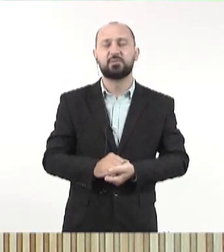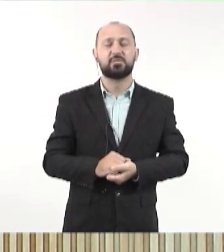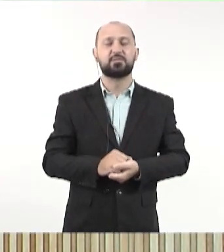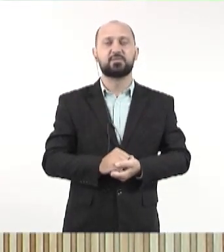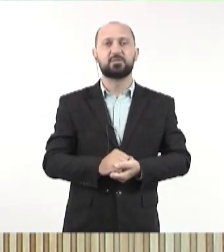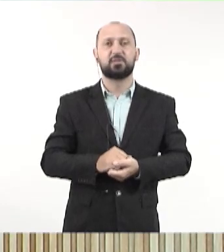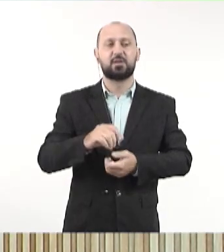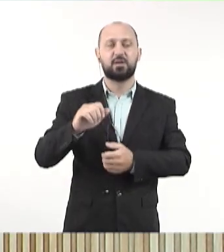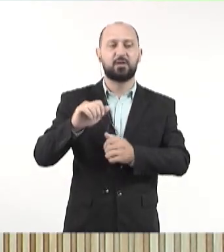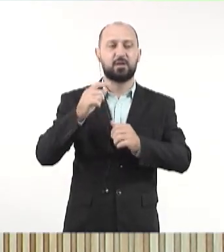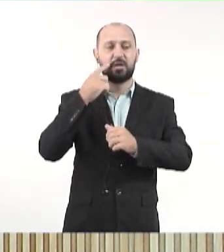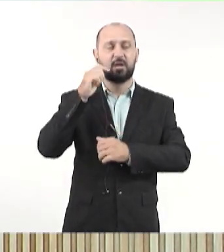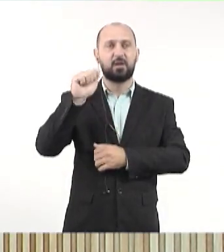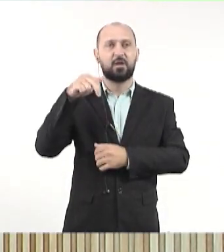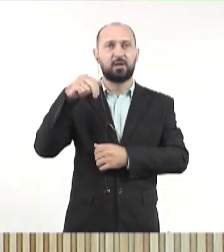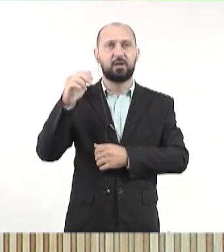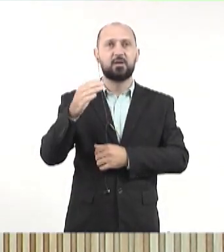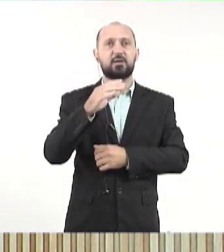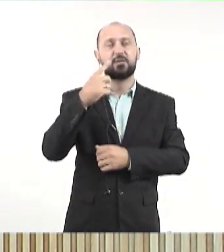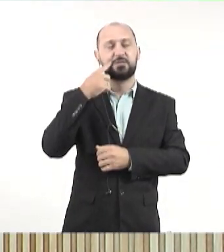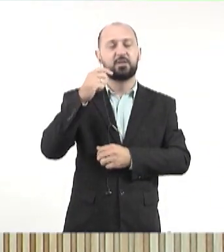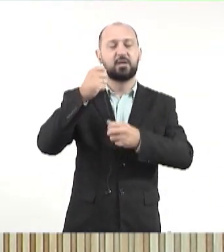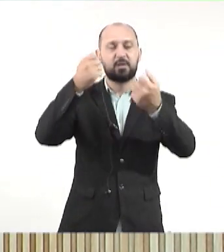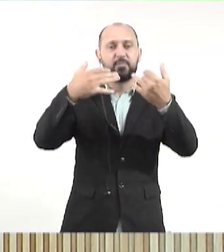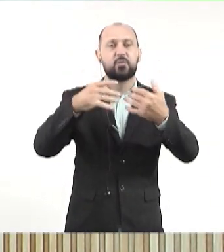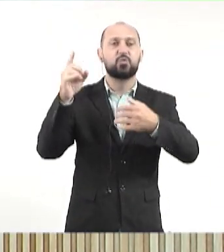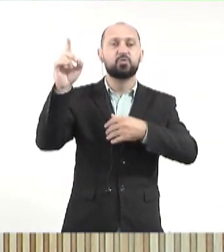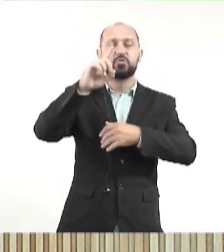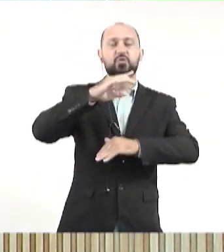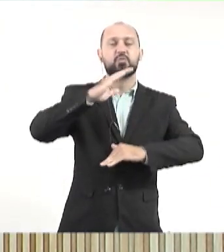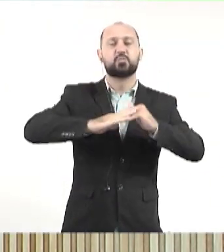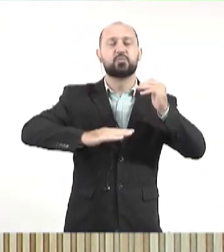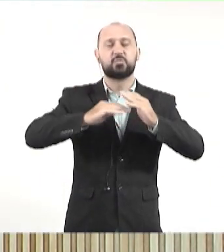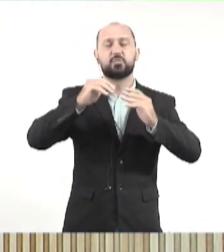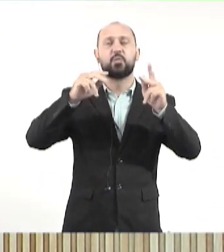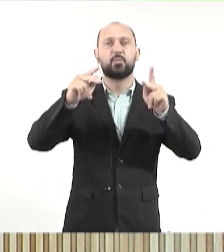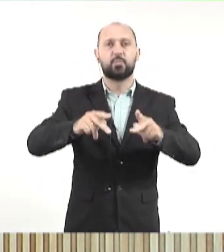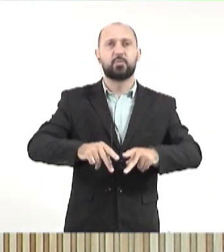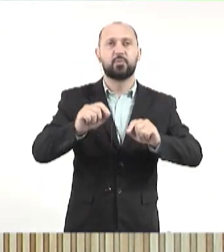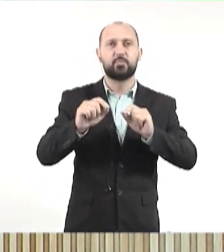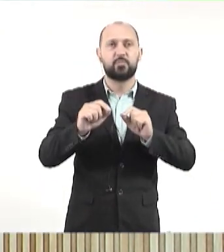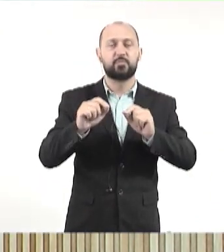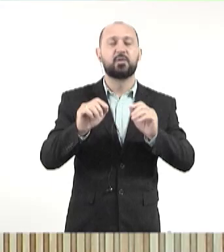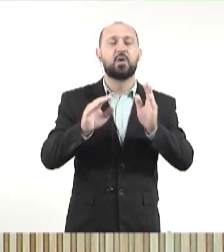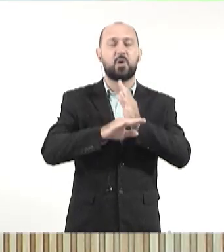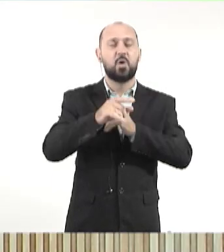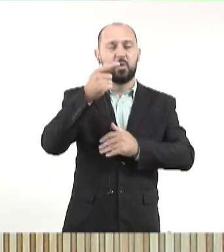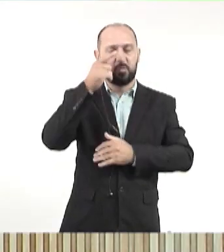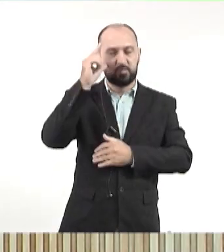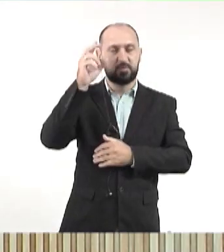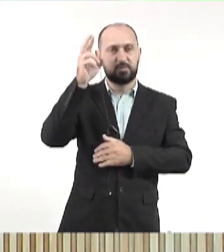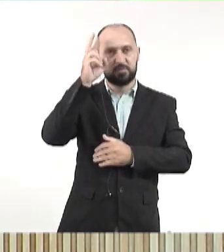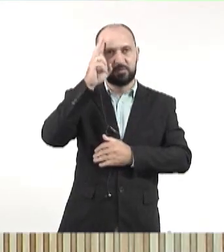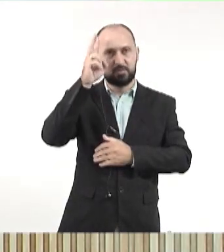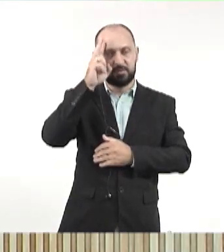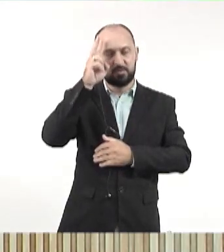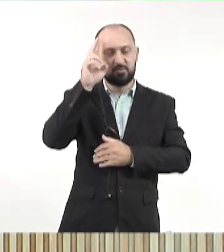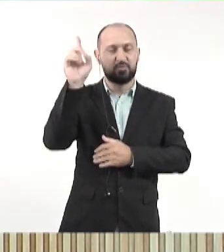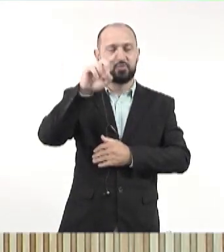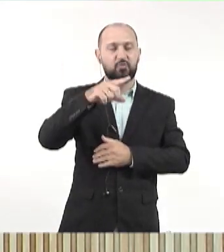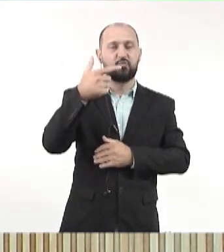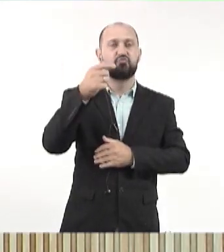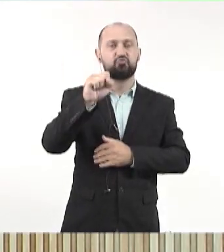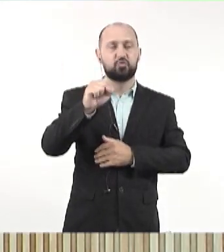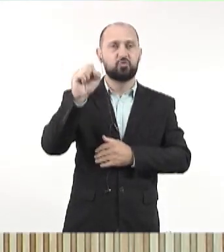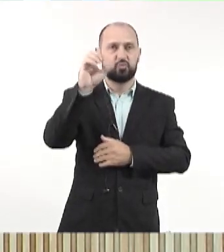de Mato Grosso do Sul, Ana Cláudia Gomes, em alusão ao Dia do Servidor Público, que foi comemorado ontem, segunda-feira, sempre no dia